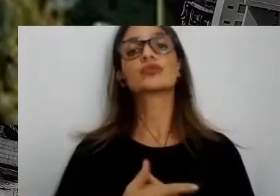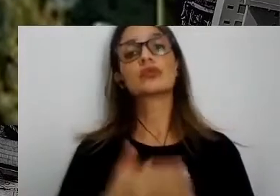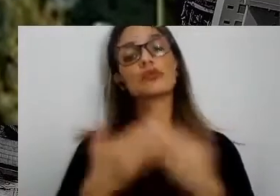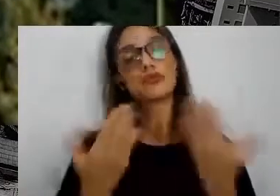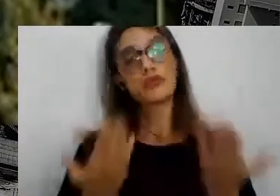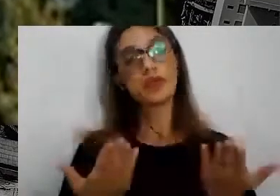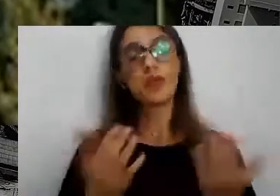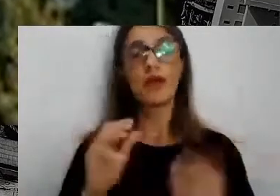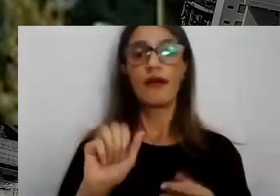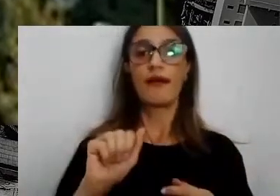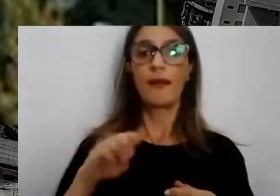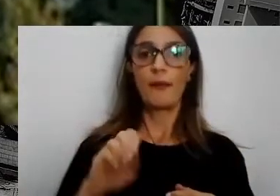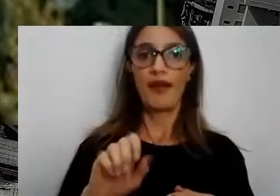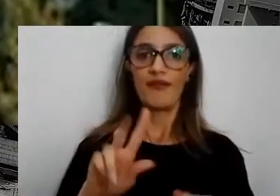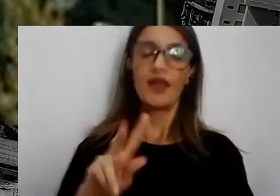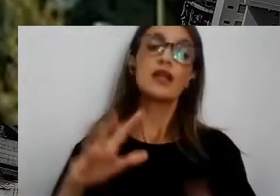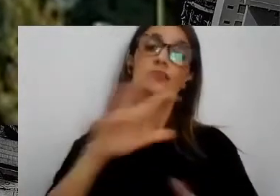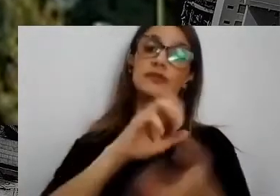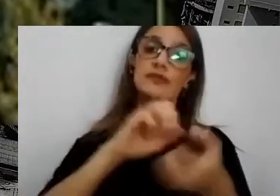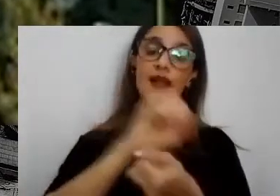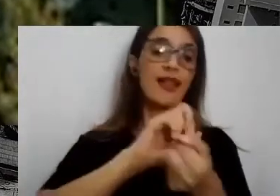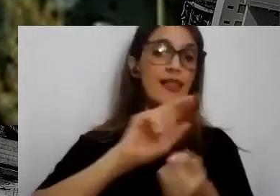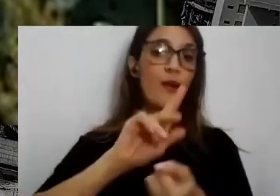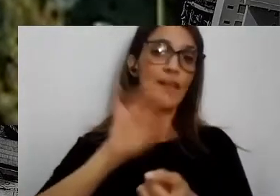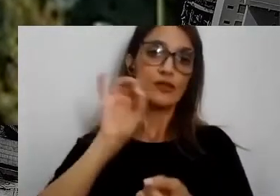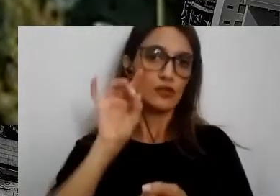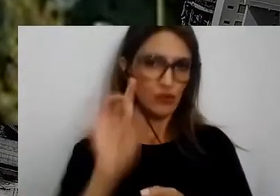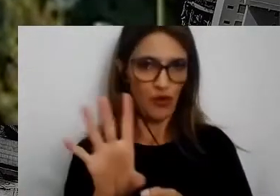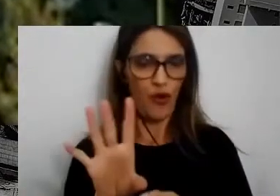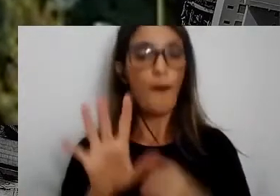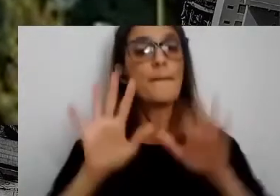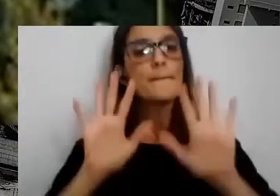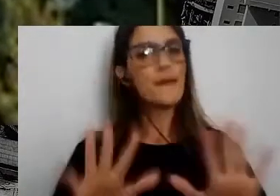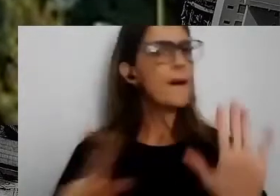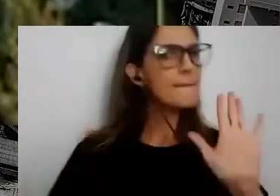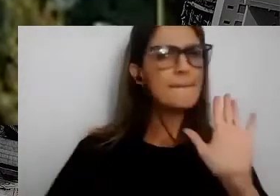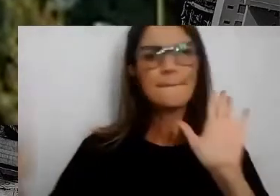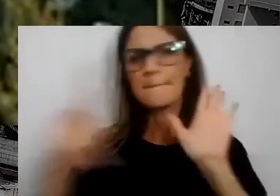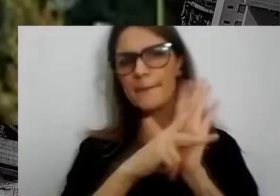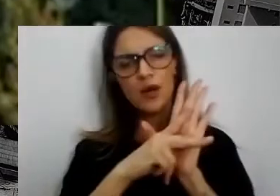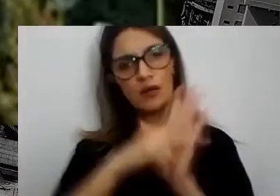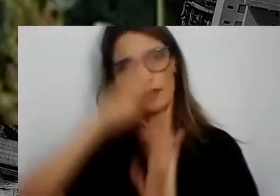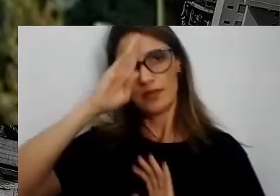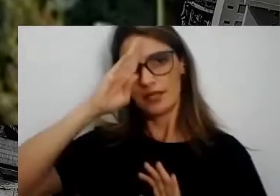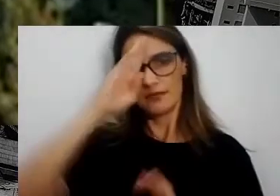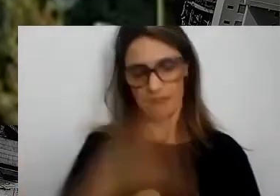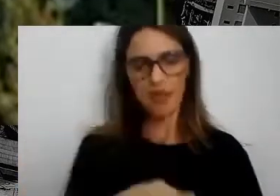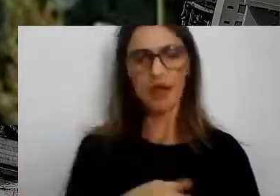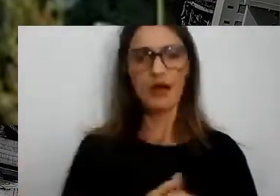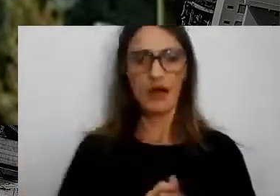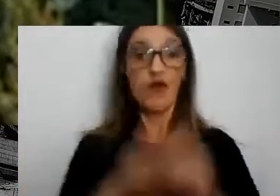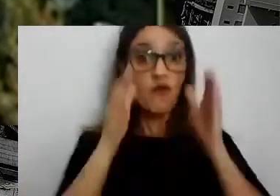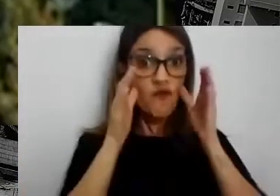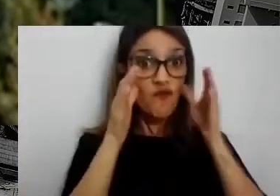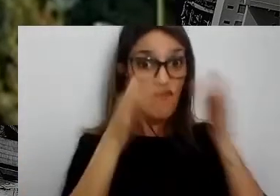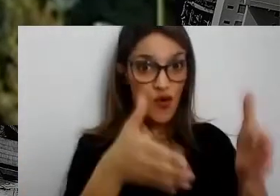sustentabilidade não faz parte, sustentabilidade é o nosso negócio e, assim, a gente tem que continuar a aprender.